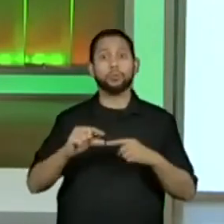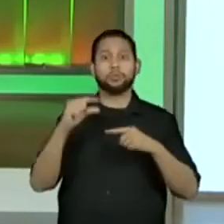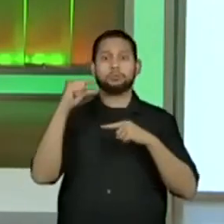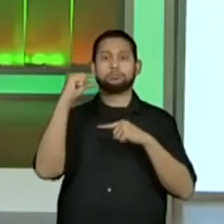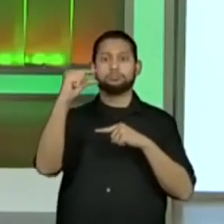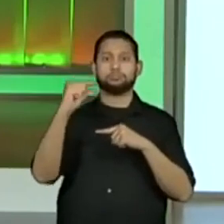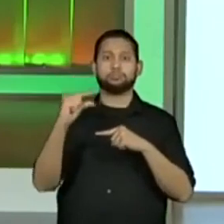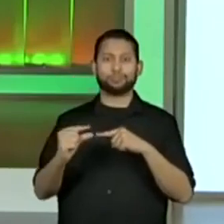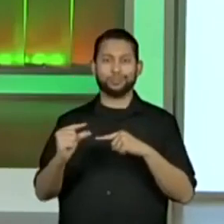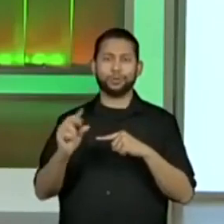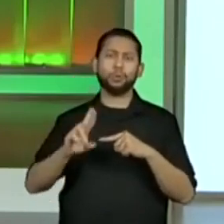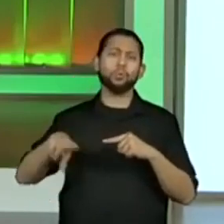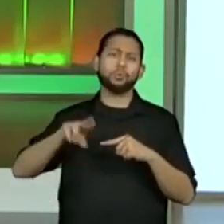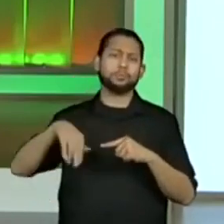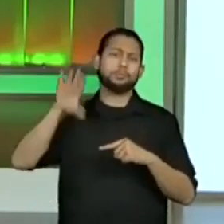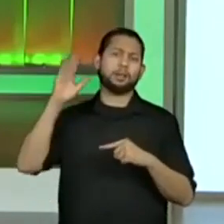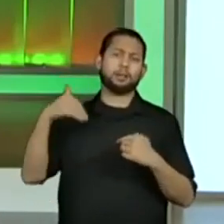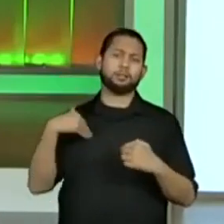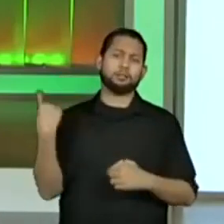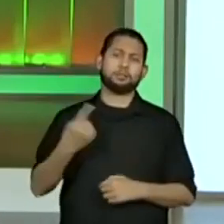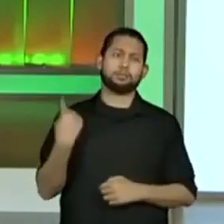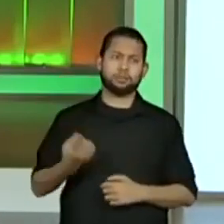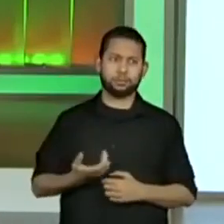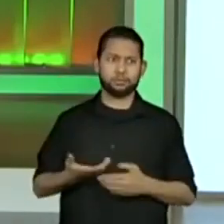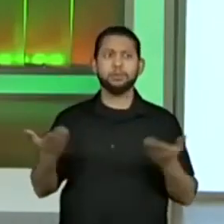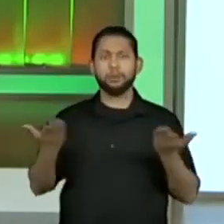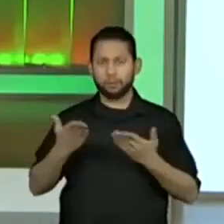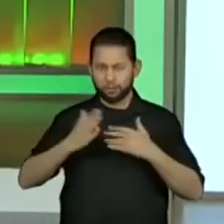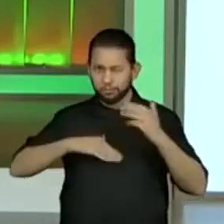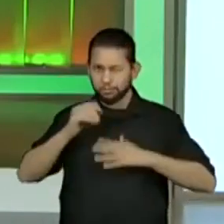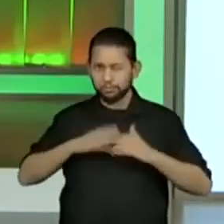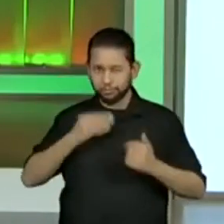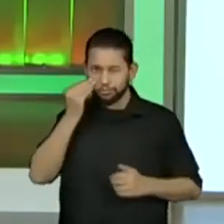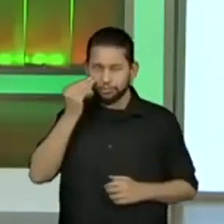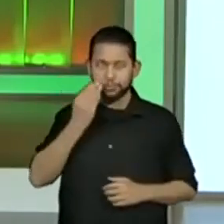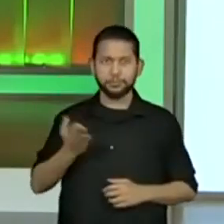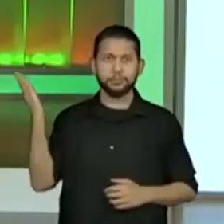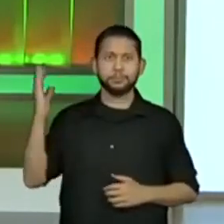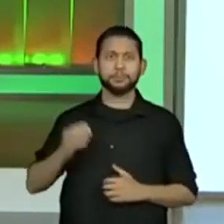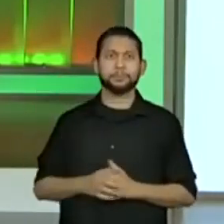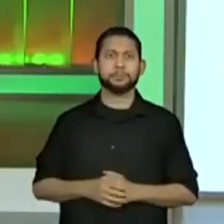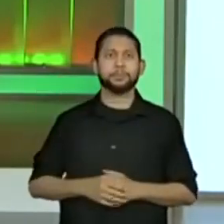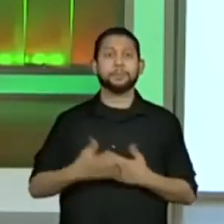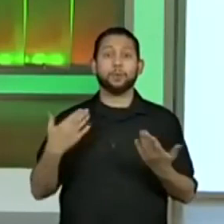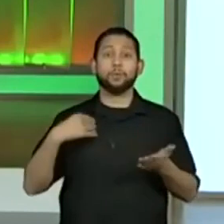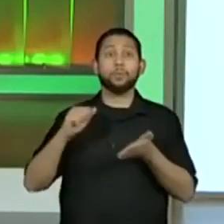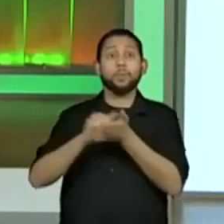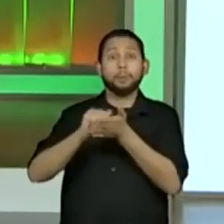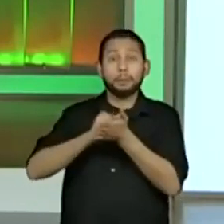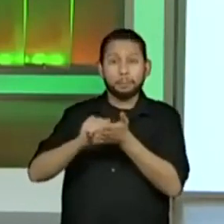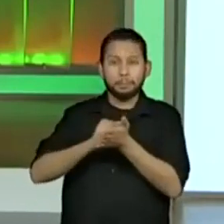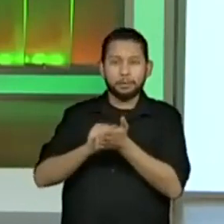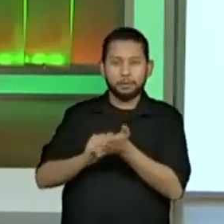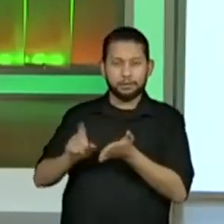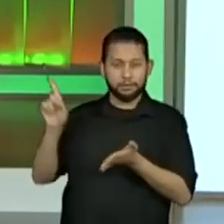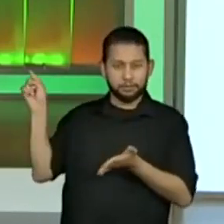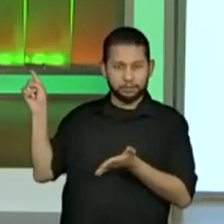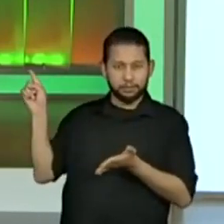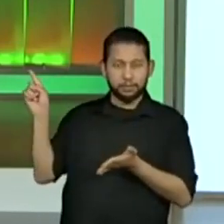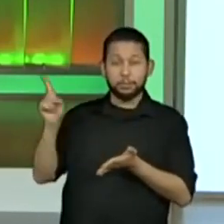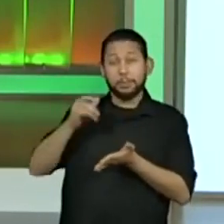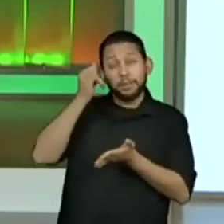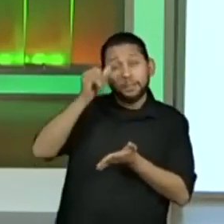algoritmo usual, que é o que a gente vai fazer aqui agora, certo? Vamos lá. Vou apagar aqui, pessoal, para não